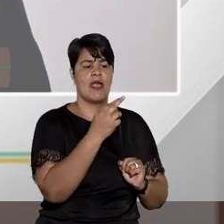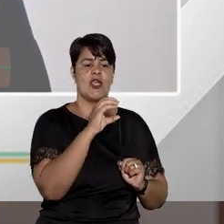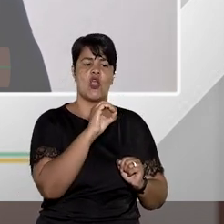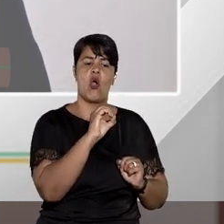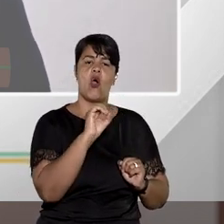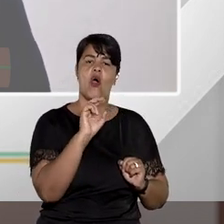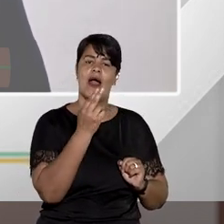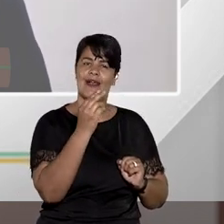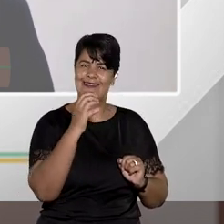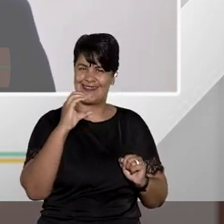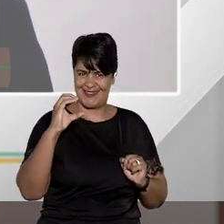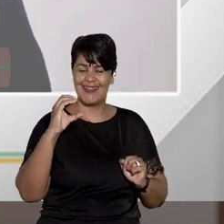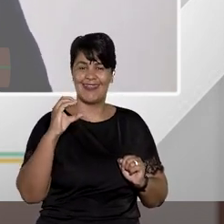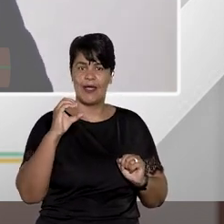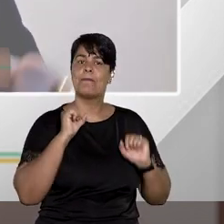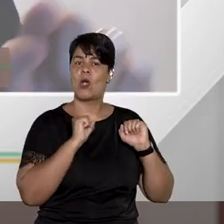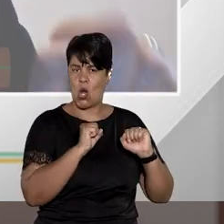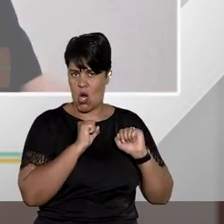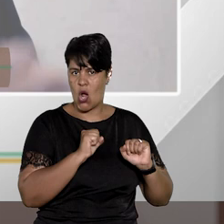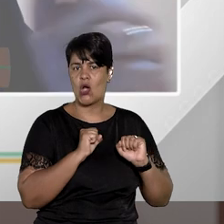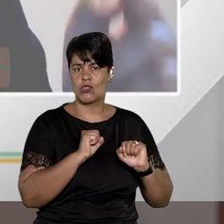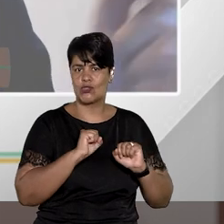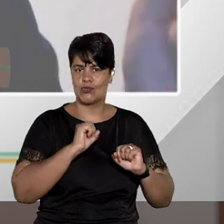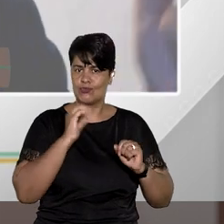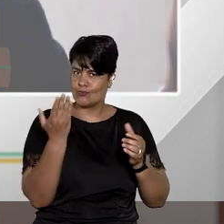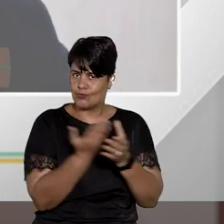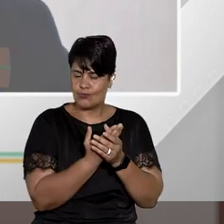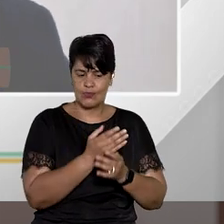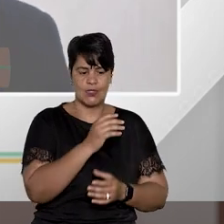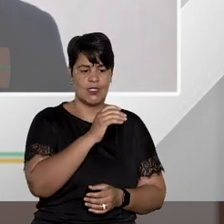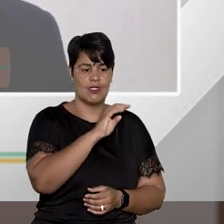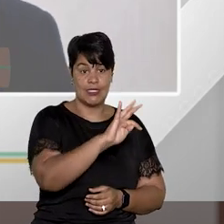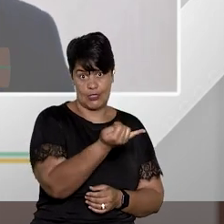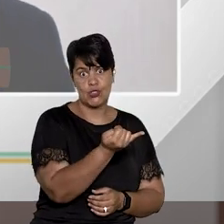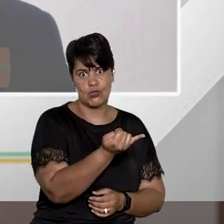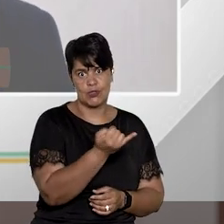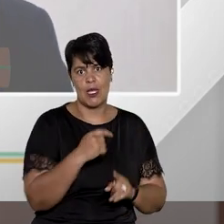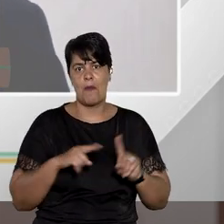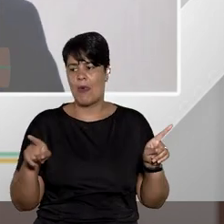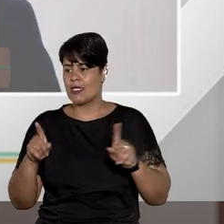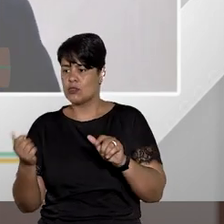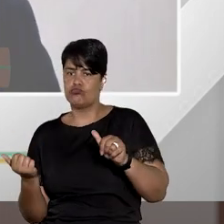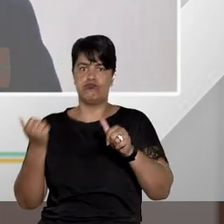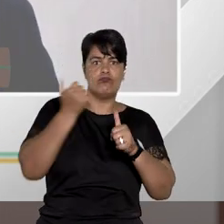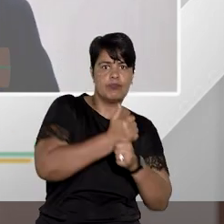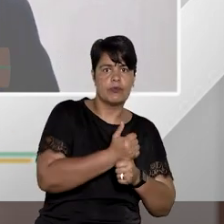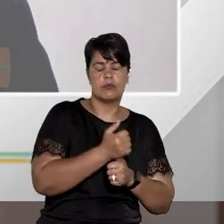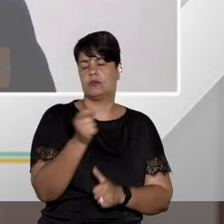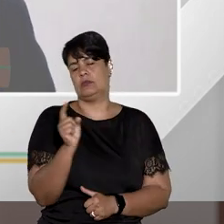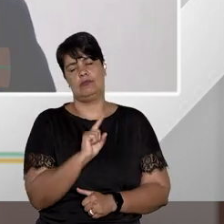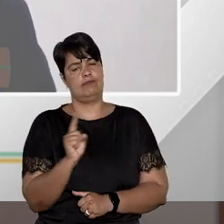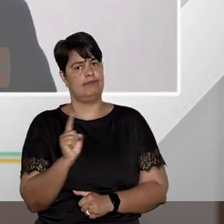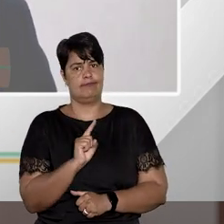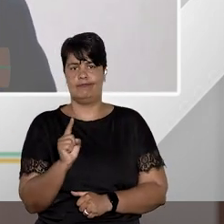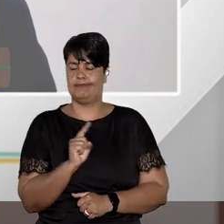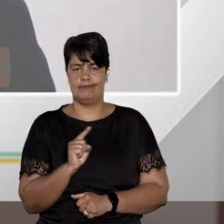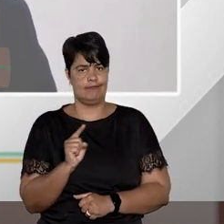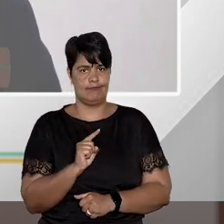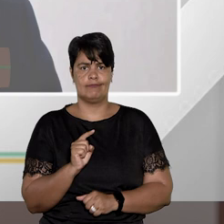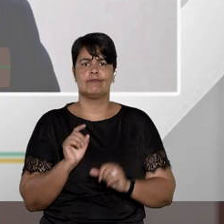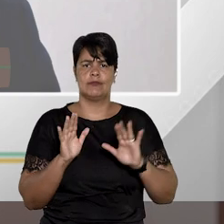para o Superior Tribunal de Justiça e não o HC substitutivo de recurso ordinário. A gente vê uma certa